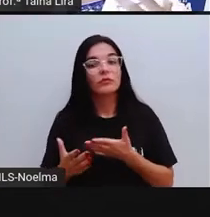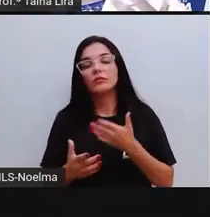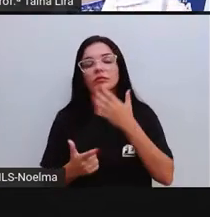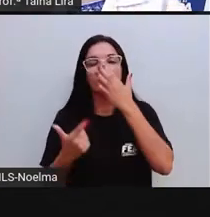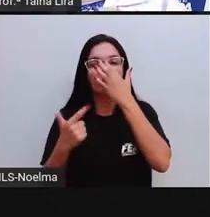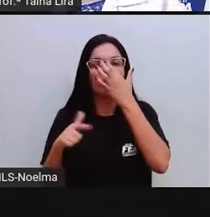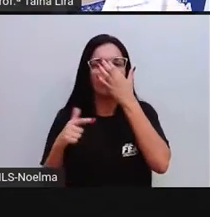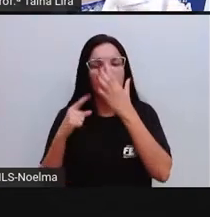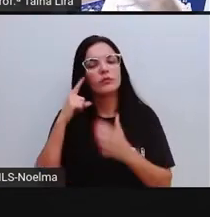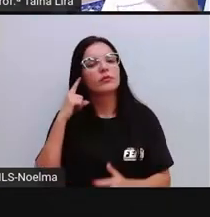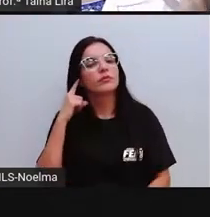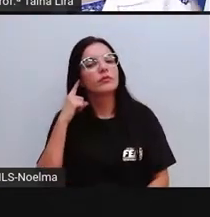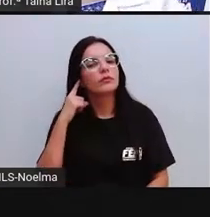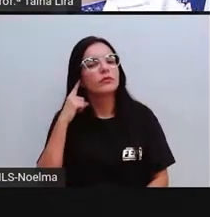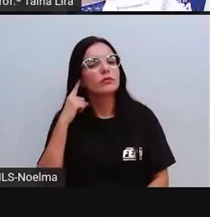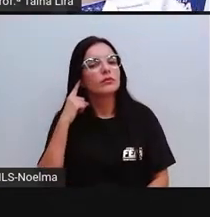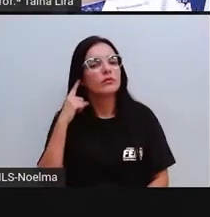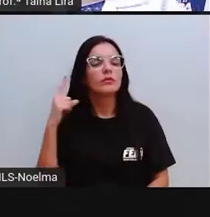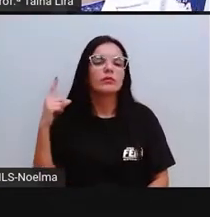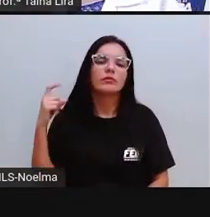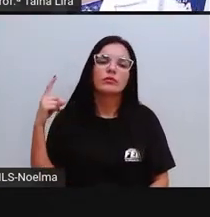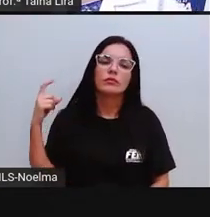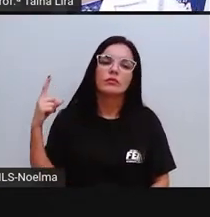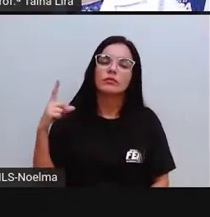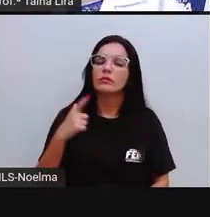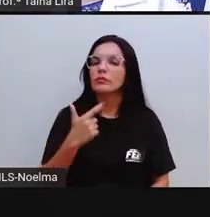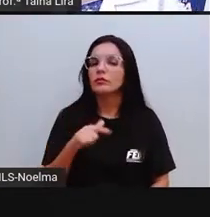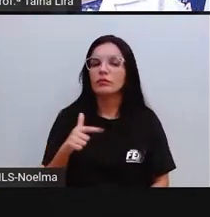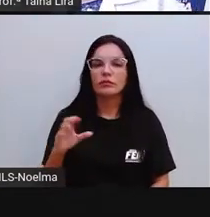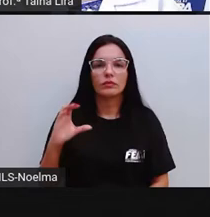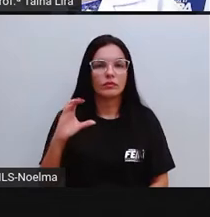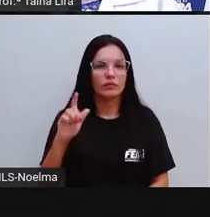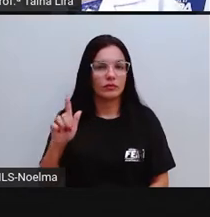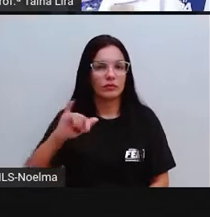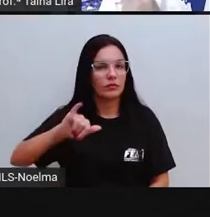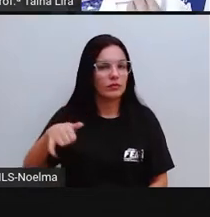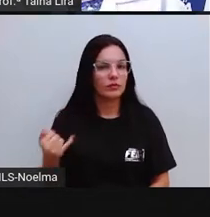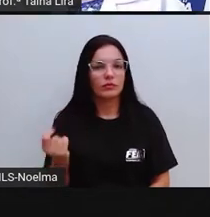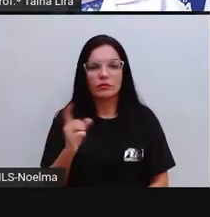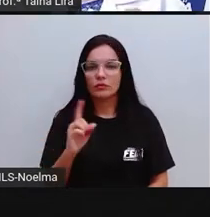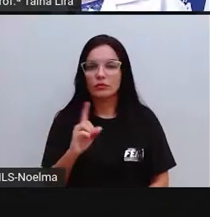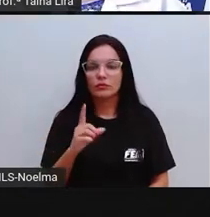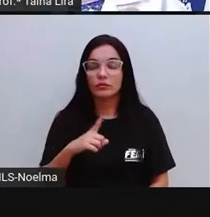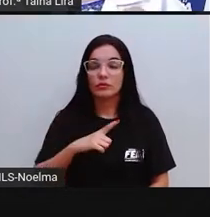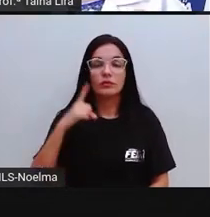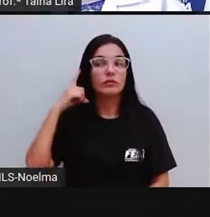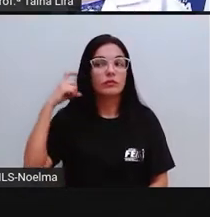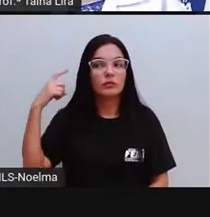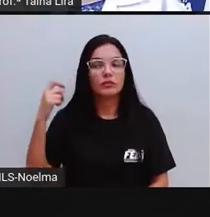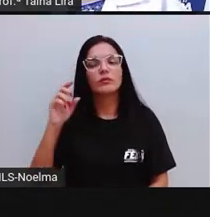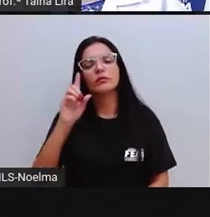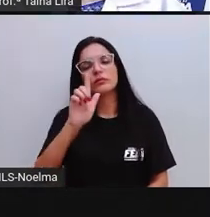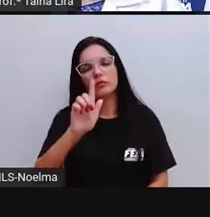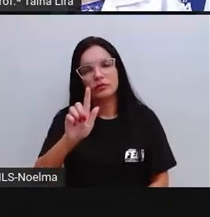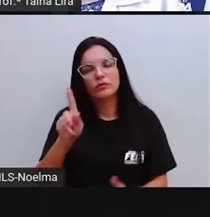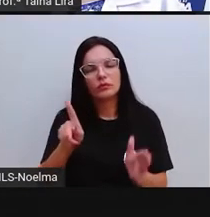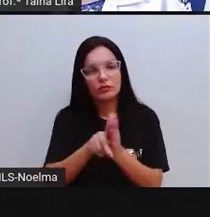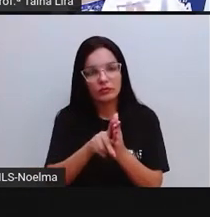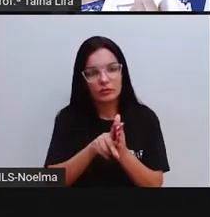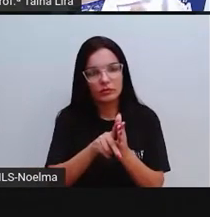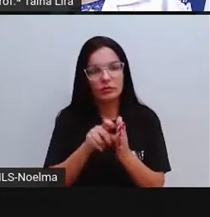não têm, né? Elas têm ali a letra GÉ, mas elas não têm o som de GÉ. Elas têm o som do GÉ mesmo, tá?